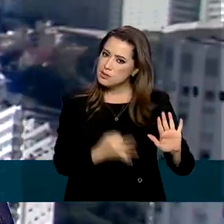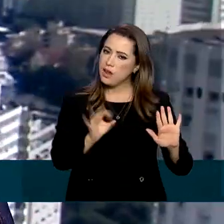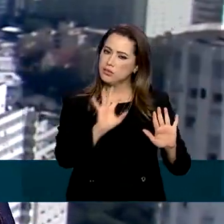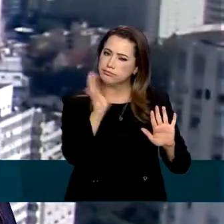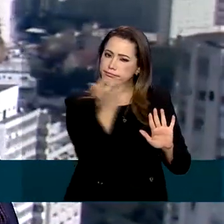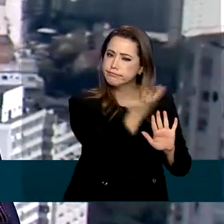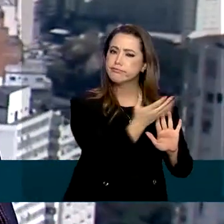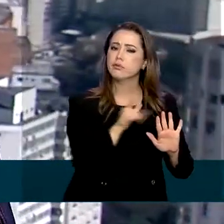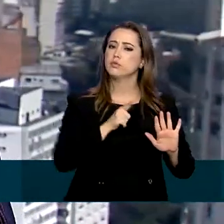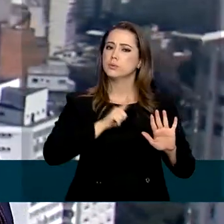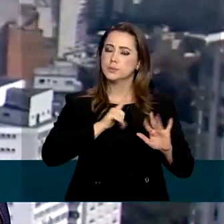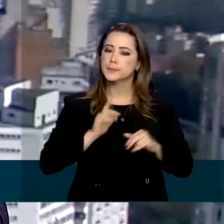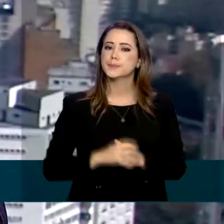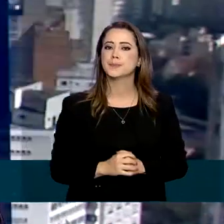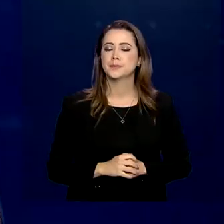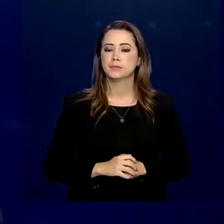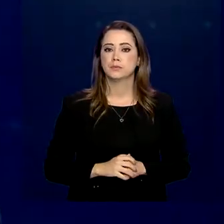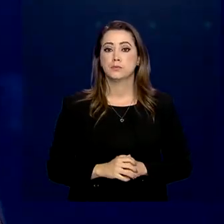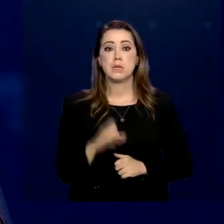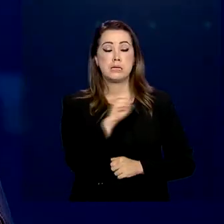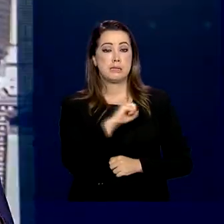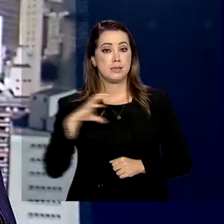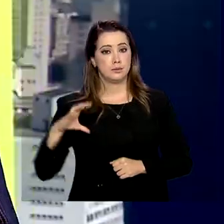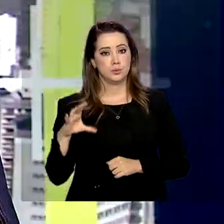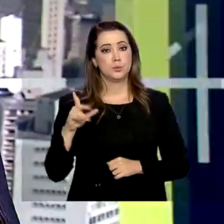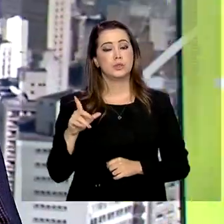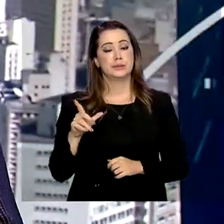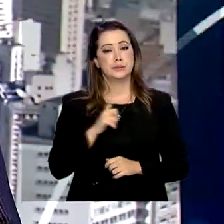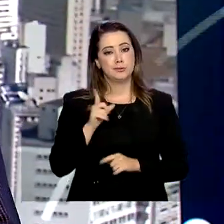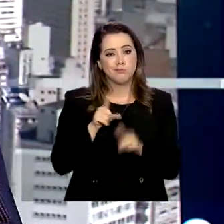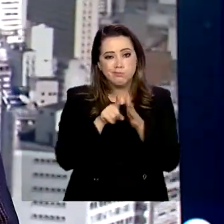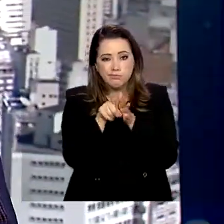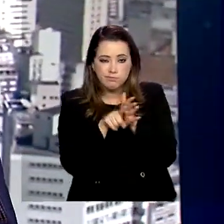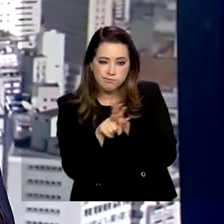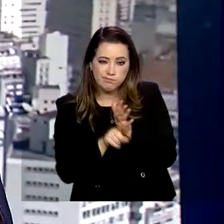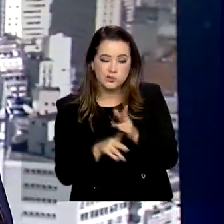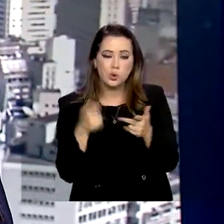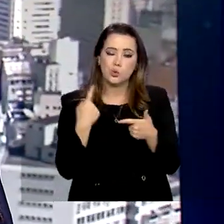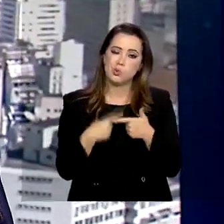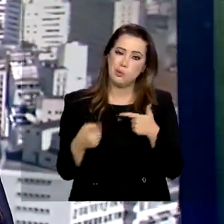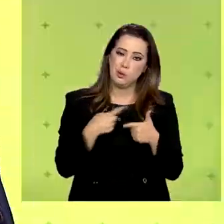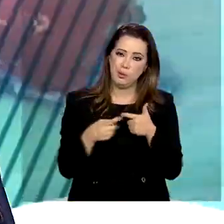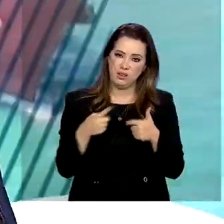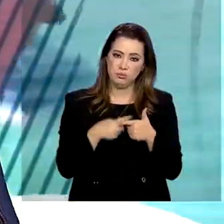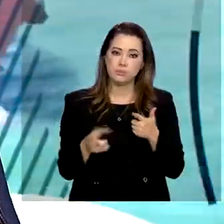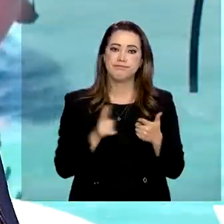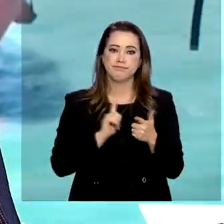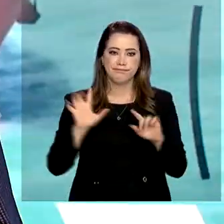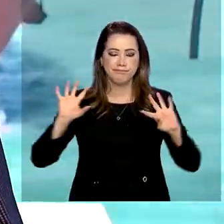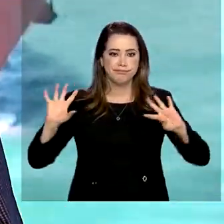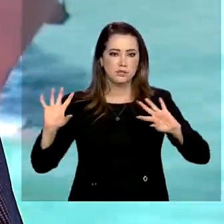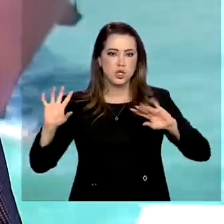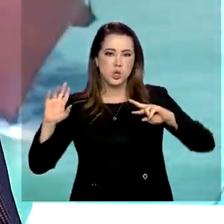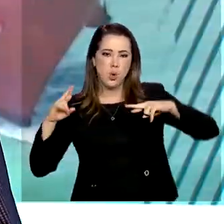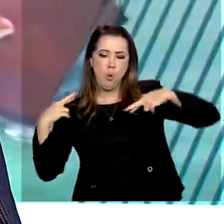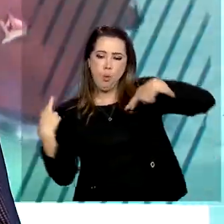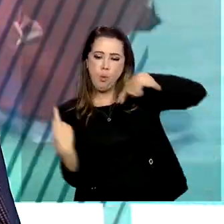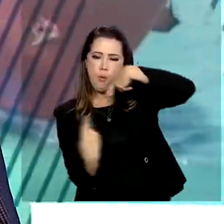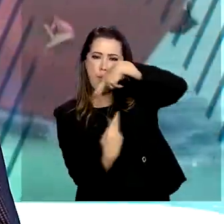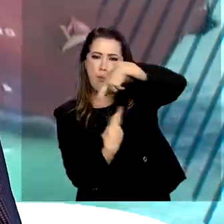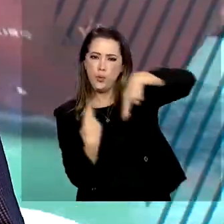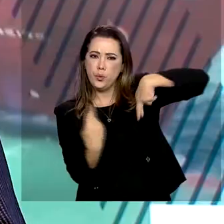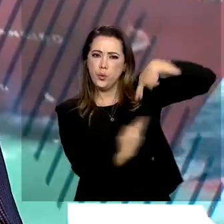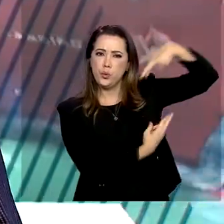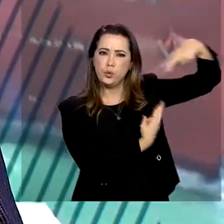O estado de Santa Catarina está fazendo um levantamento dos prejuízos causados pelo ciclone que atingiu